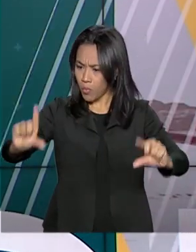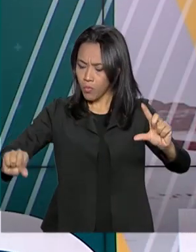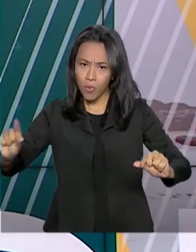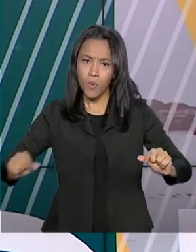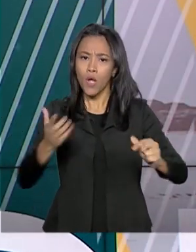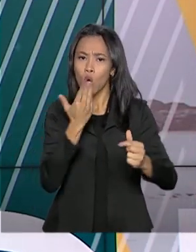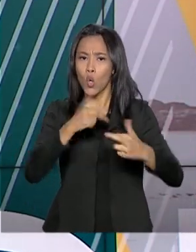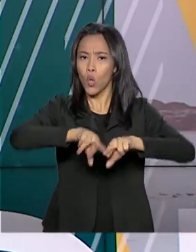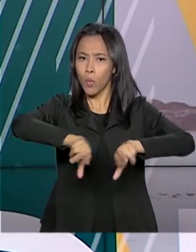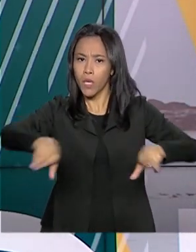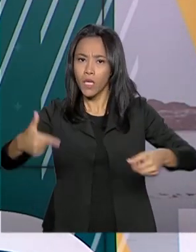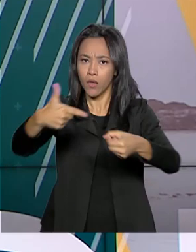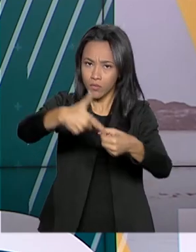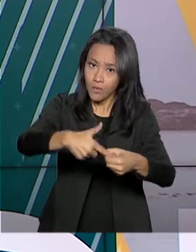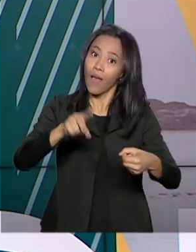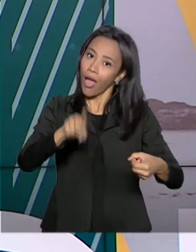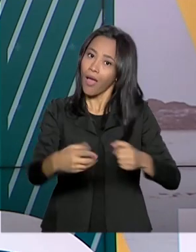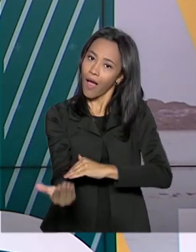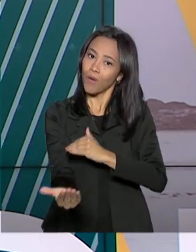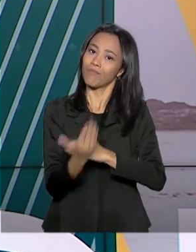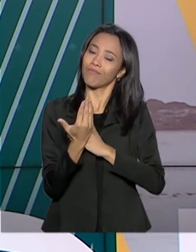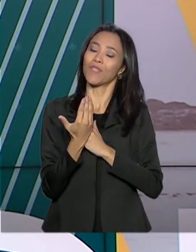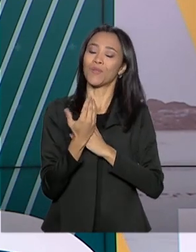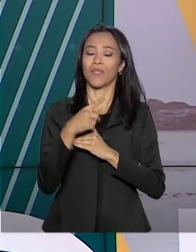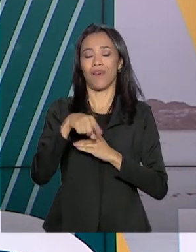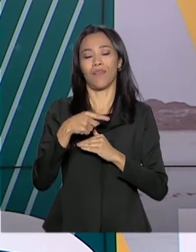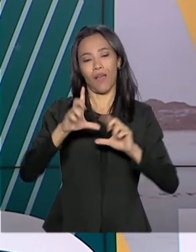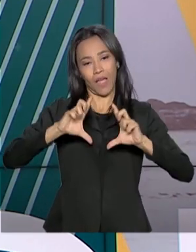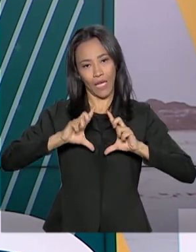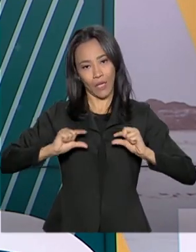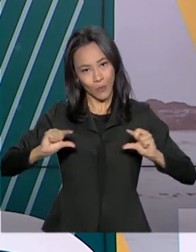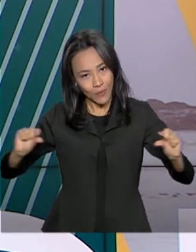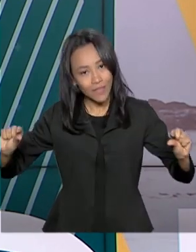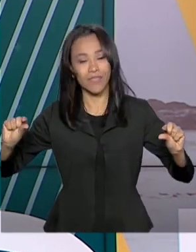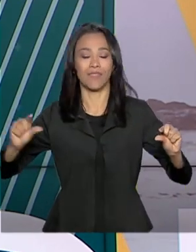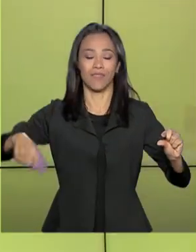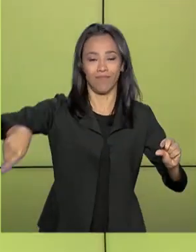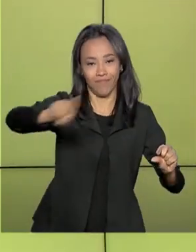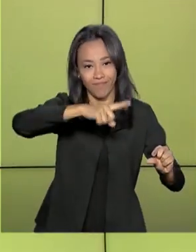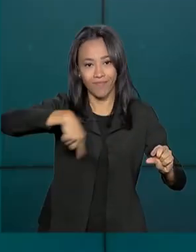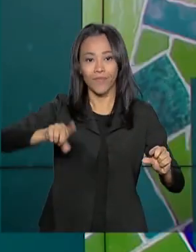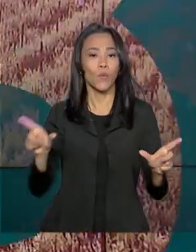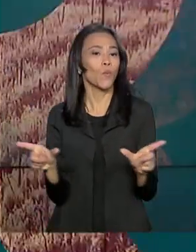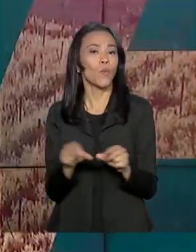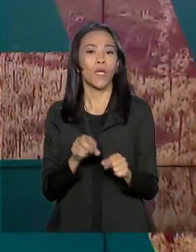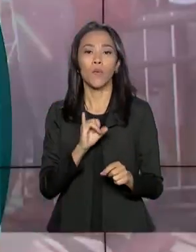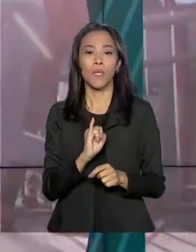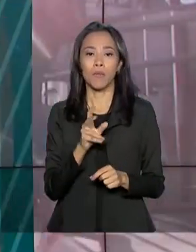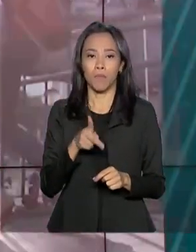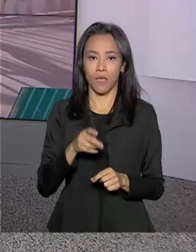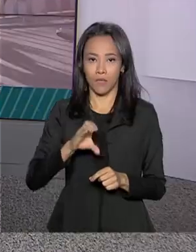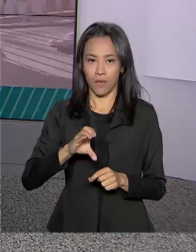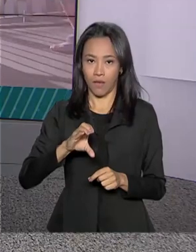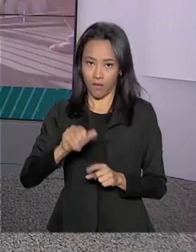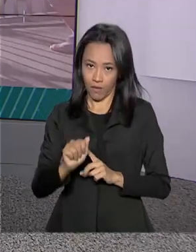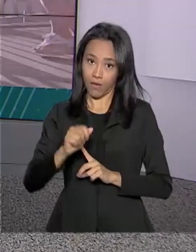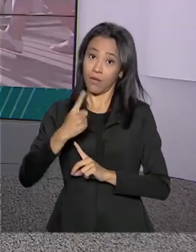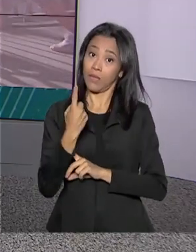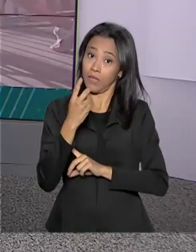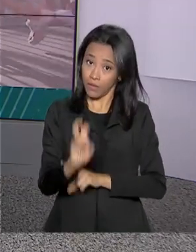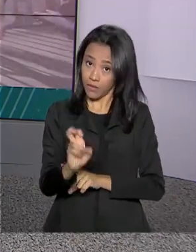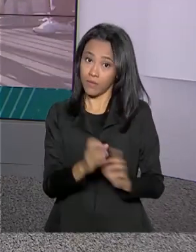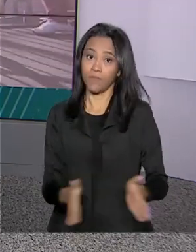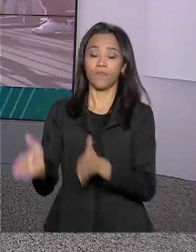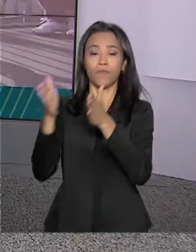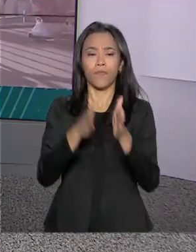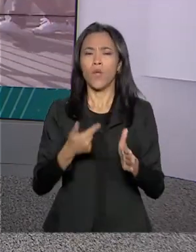combustíveis ajudaram a reduzir o índice nacional de preços ao consumidor, o IPCA-15. E o